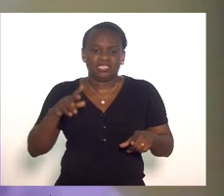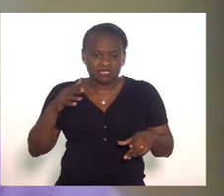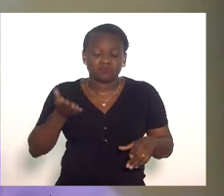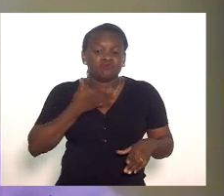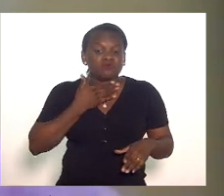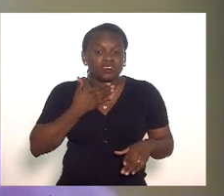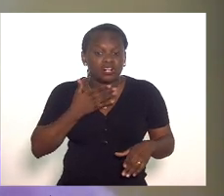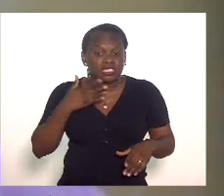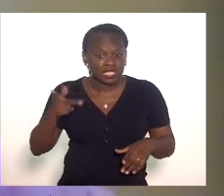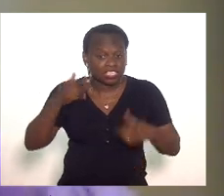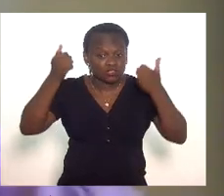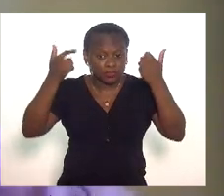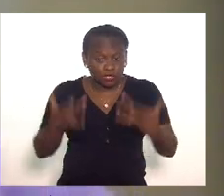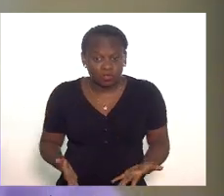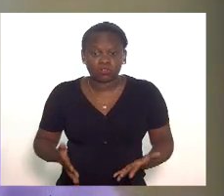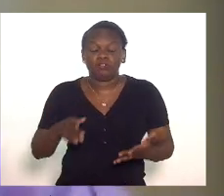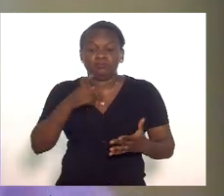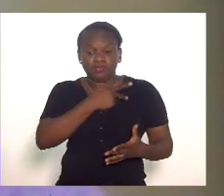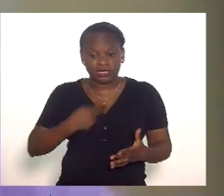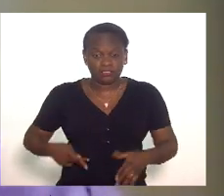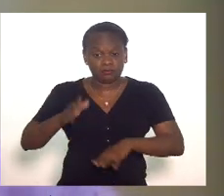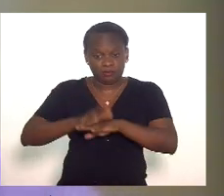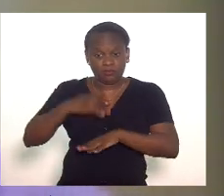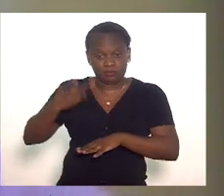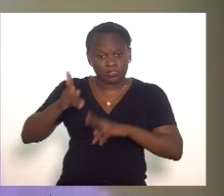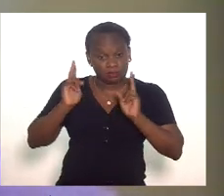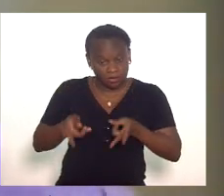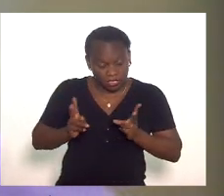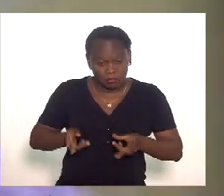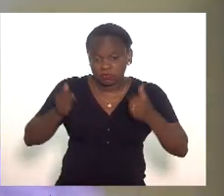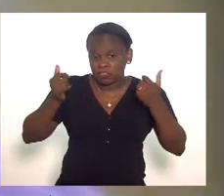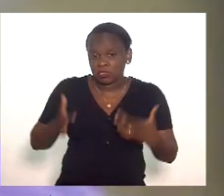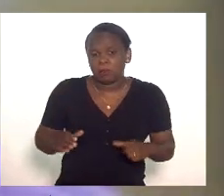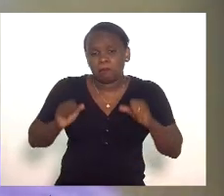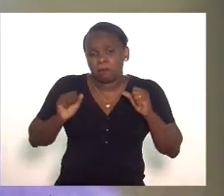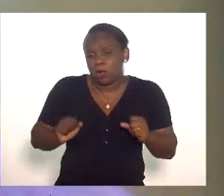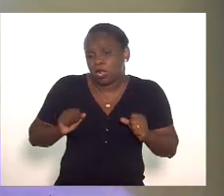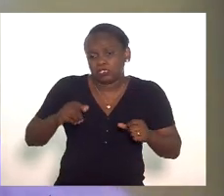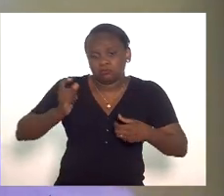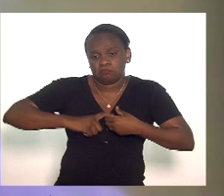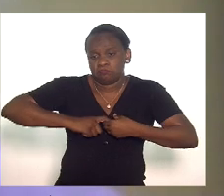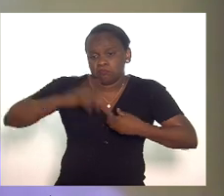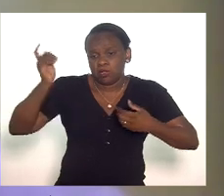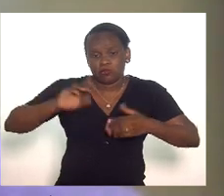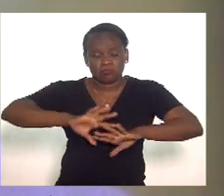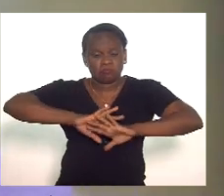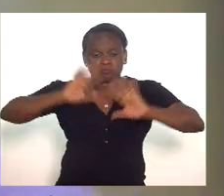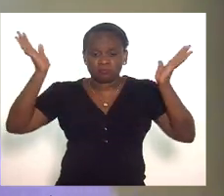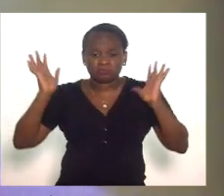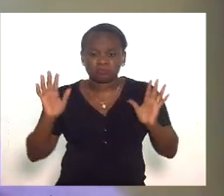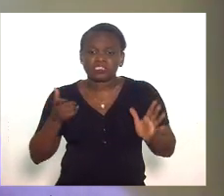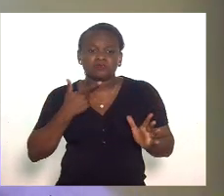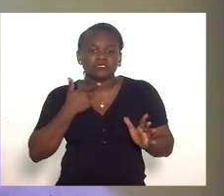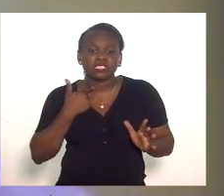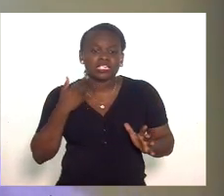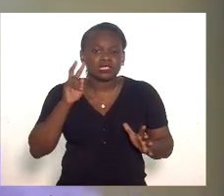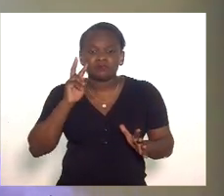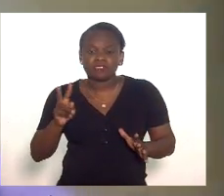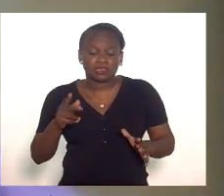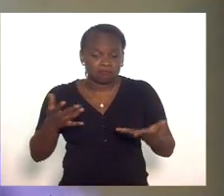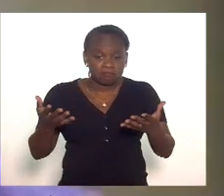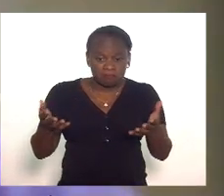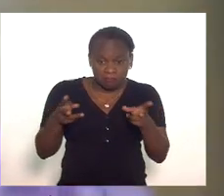vocalizada expressada pelo próprio presidente da república de que pode ter uma ruptura institucional basta que ele receba uma